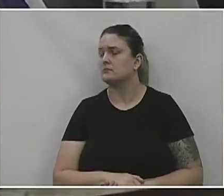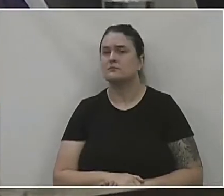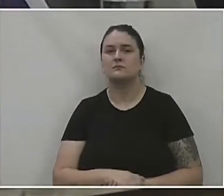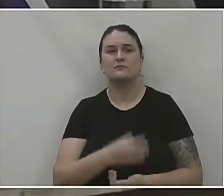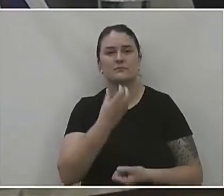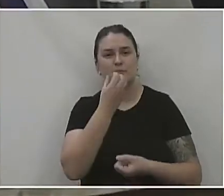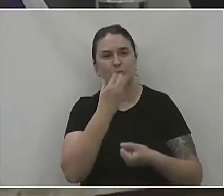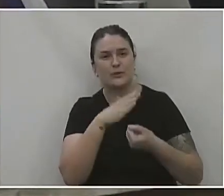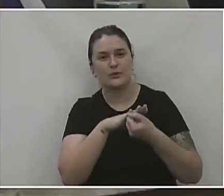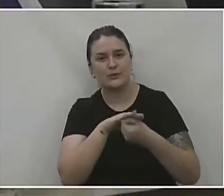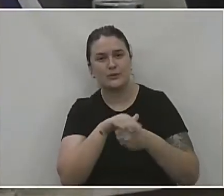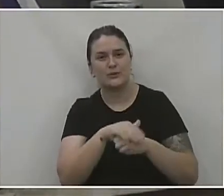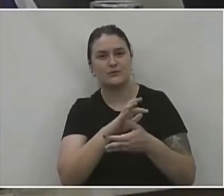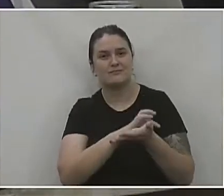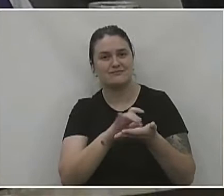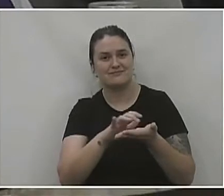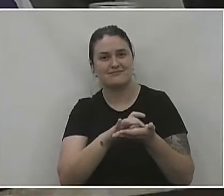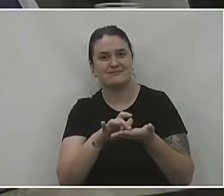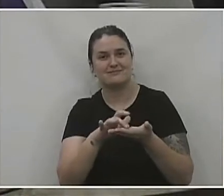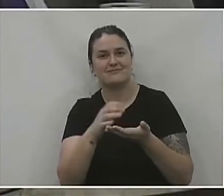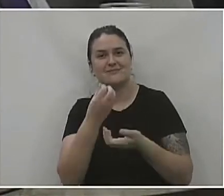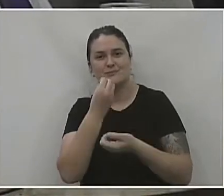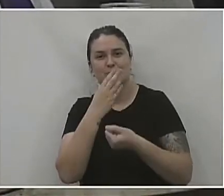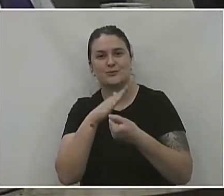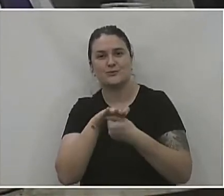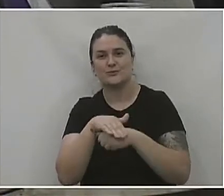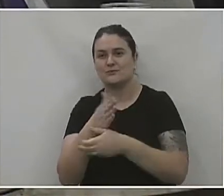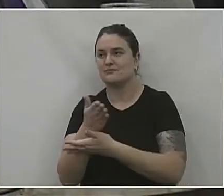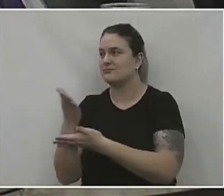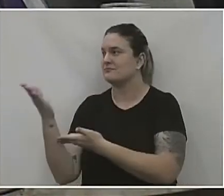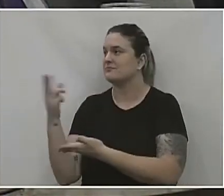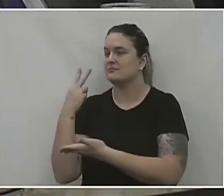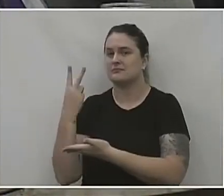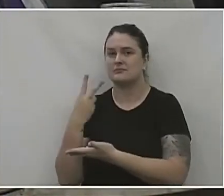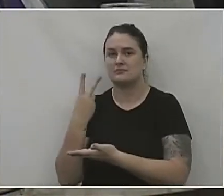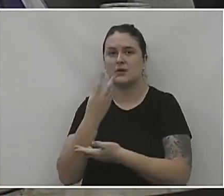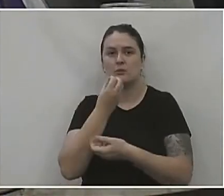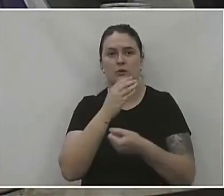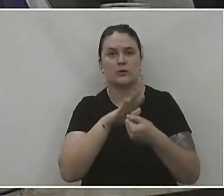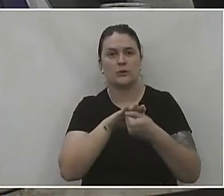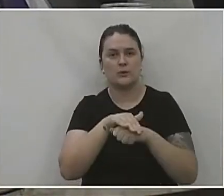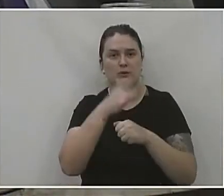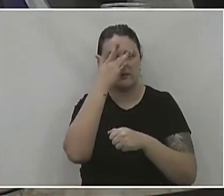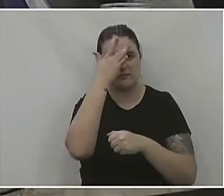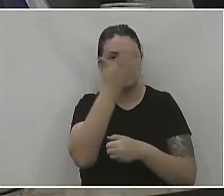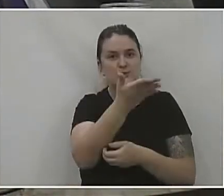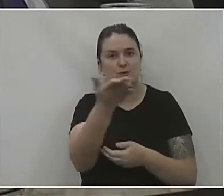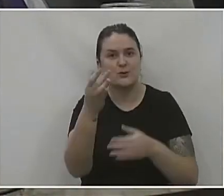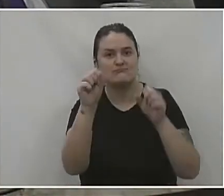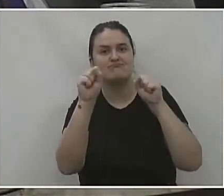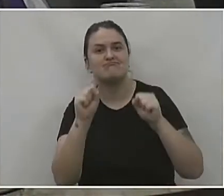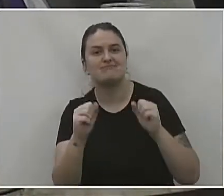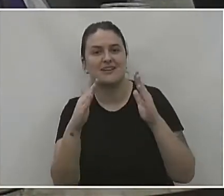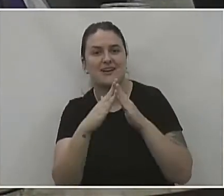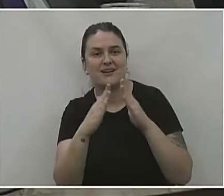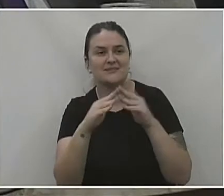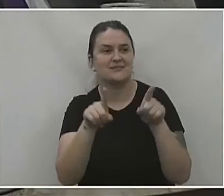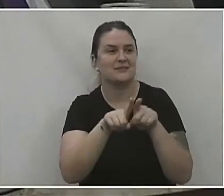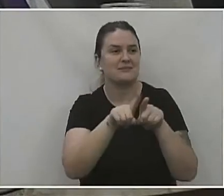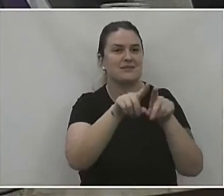Boa noite, secretário. Boa noite aos meus colegas. Boa noite a quem nos ouve em casa, a plateia.